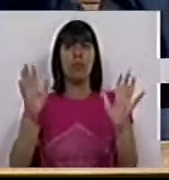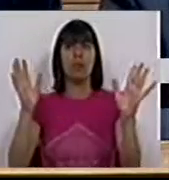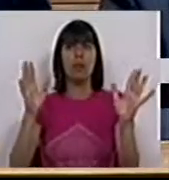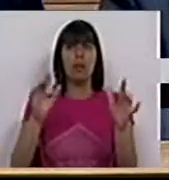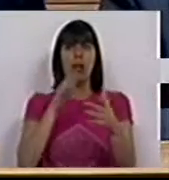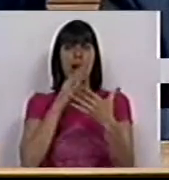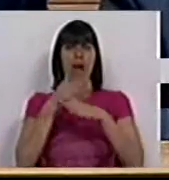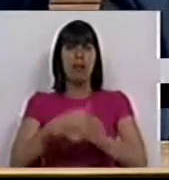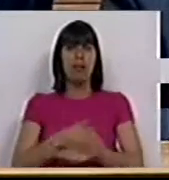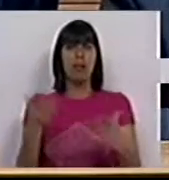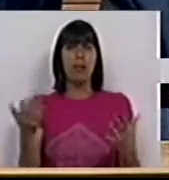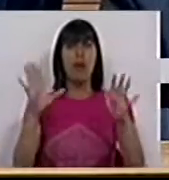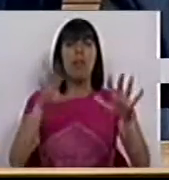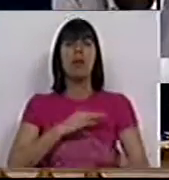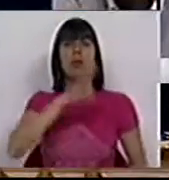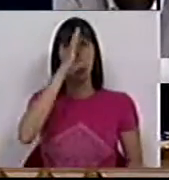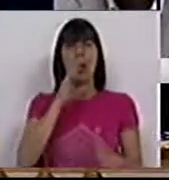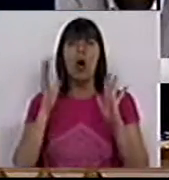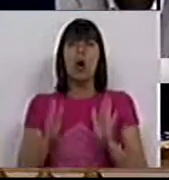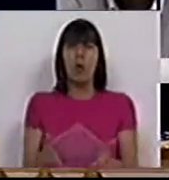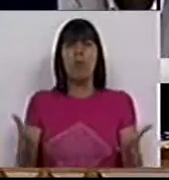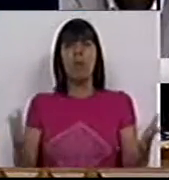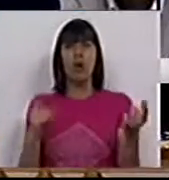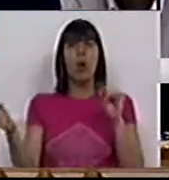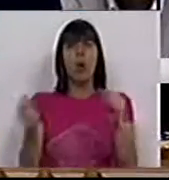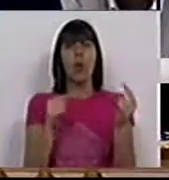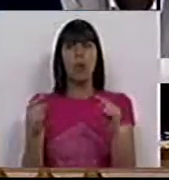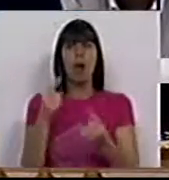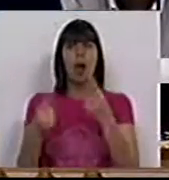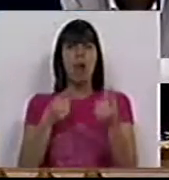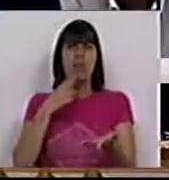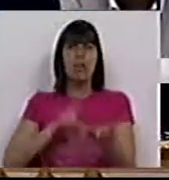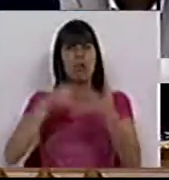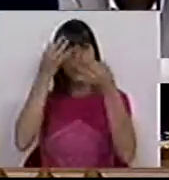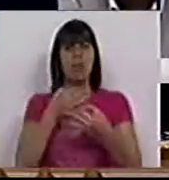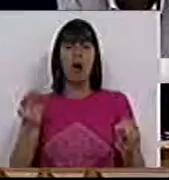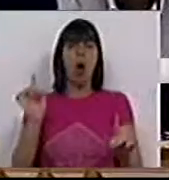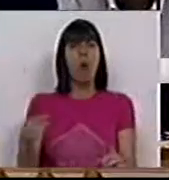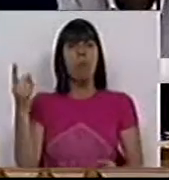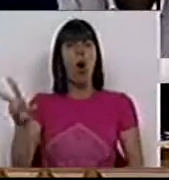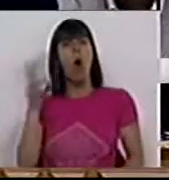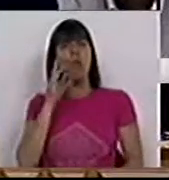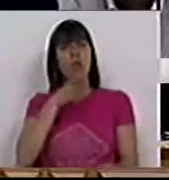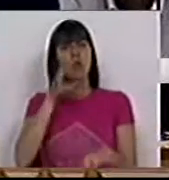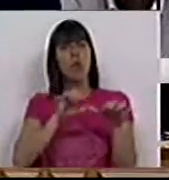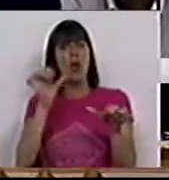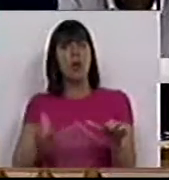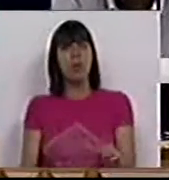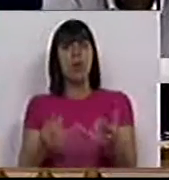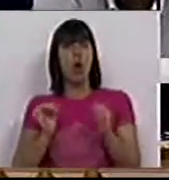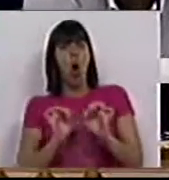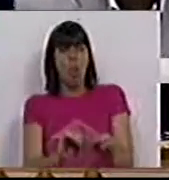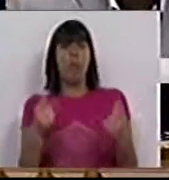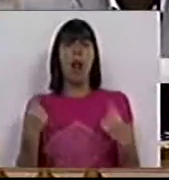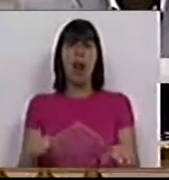nessa intervenção. Mas, ó Sr. Ministro, convinha que o debate tivesse mais alguma seriedade e que ouvisse os argumentos que a